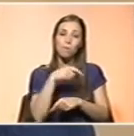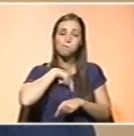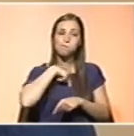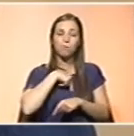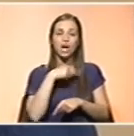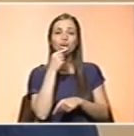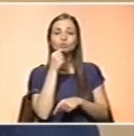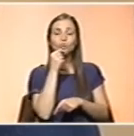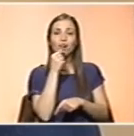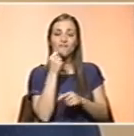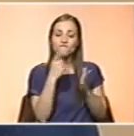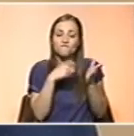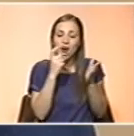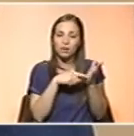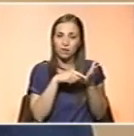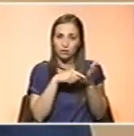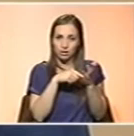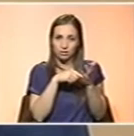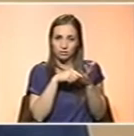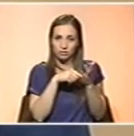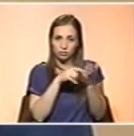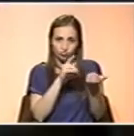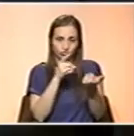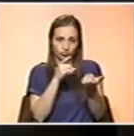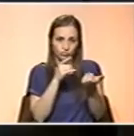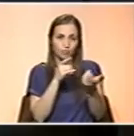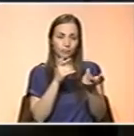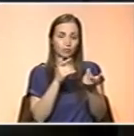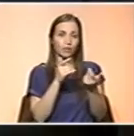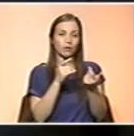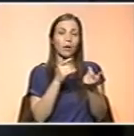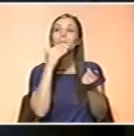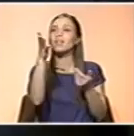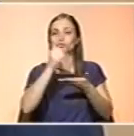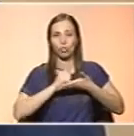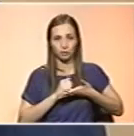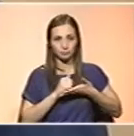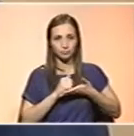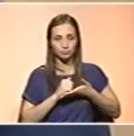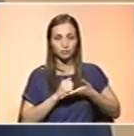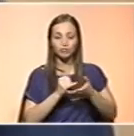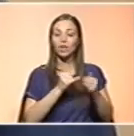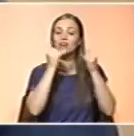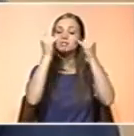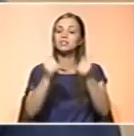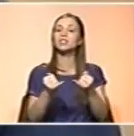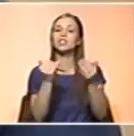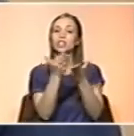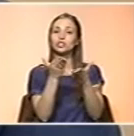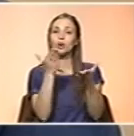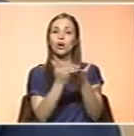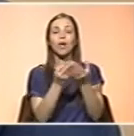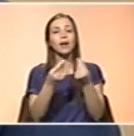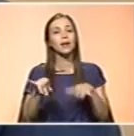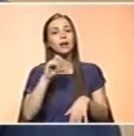glicose no sangue, e a pedir ajuda. As baixas de açúcar e a pedir ajuda. Depois, durante o período escolar, a criança já pode